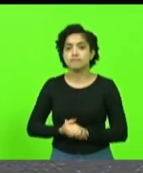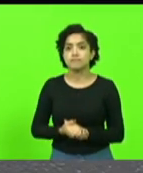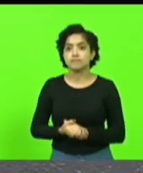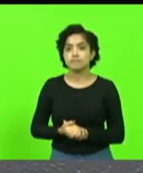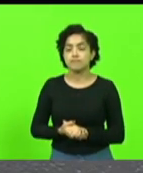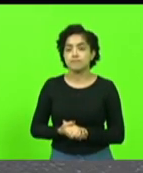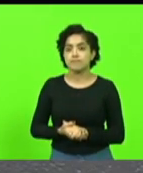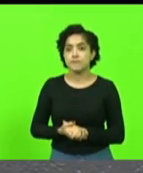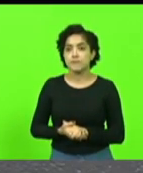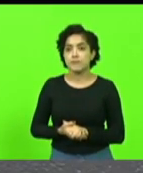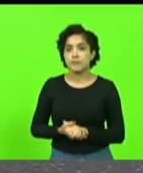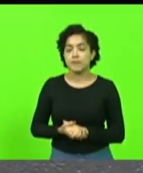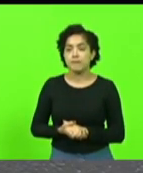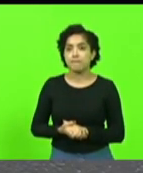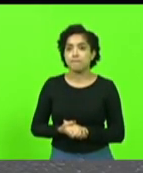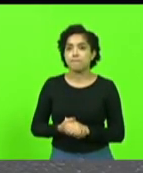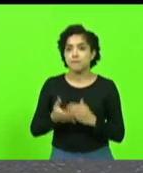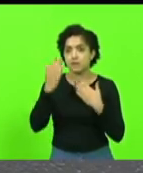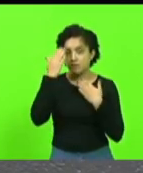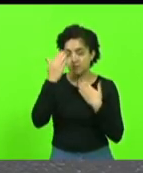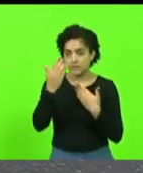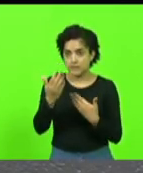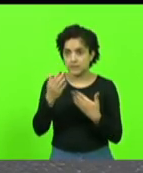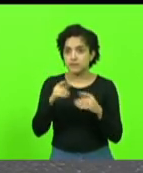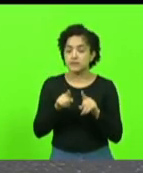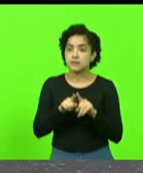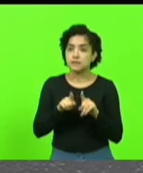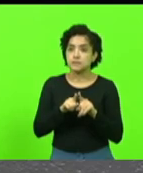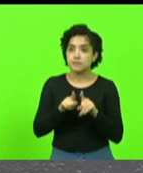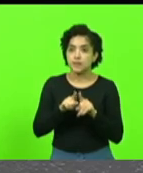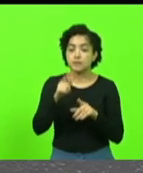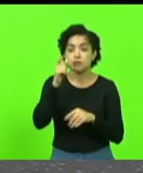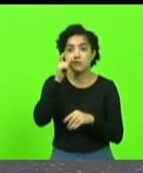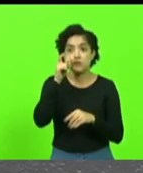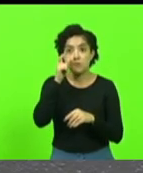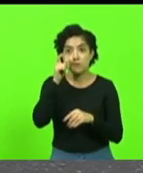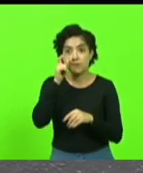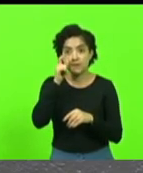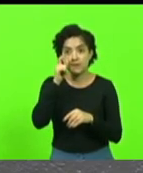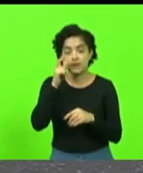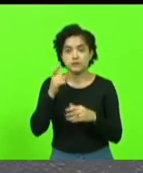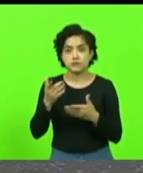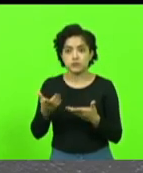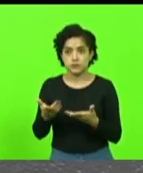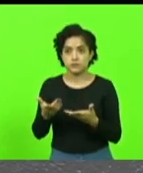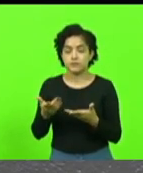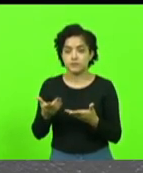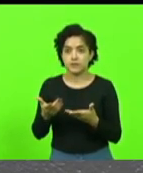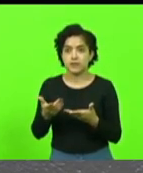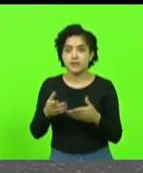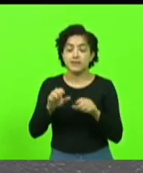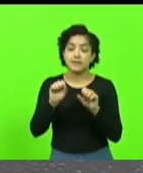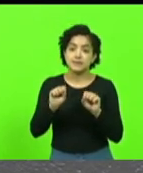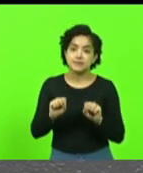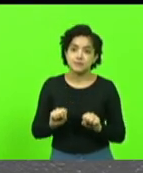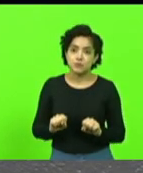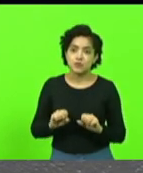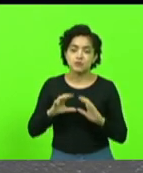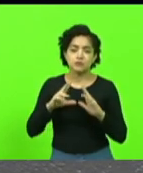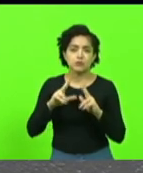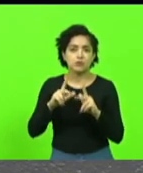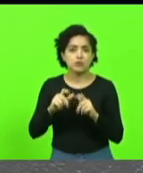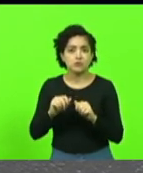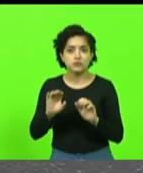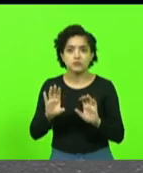deputado Berlanda. E obrigado, claro, também, por ter acompanhado e testemunhado todos os eventos que